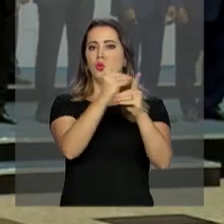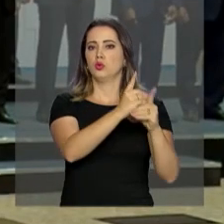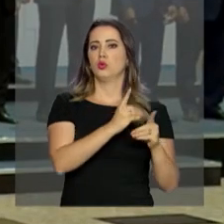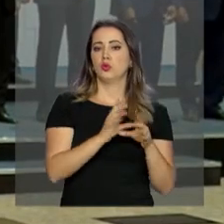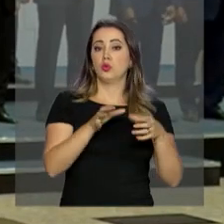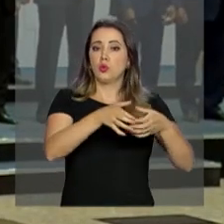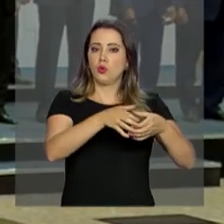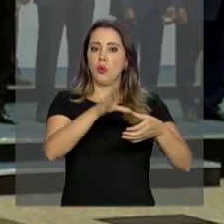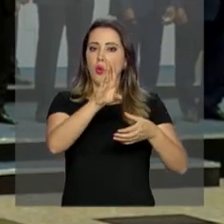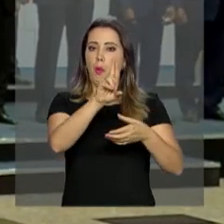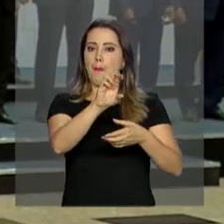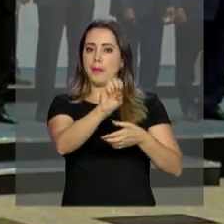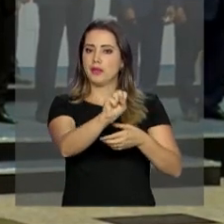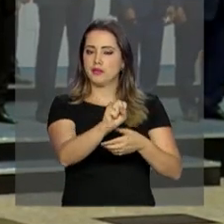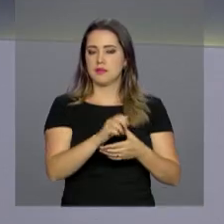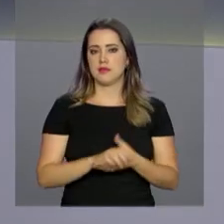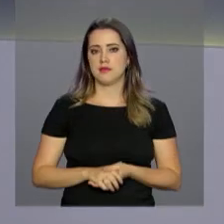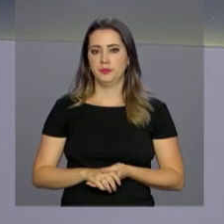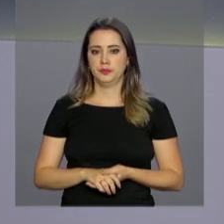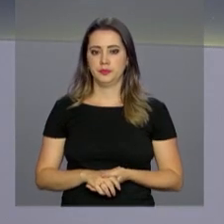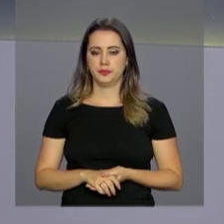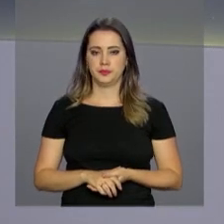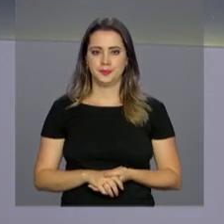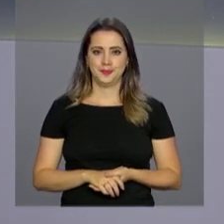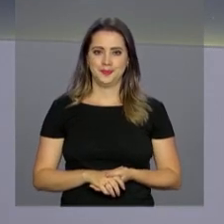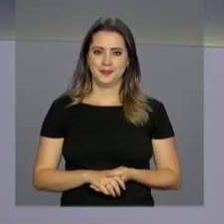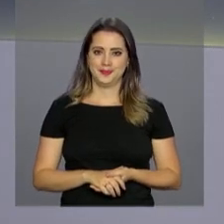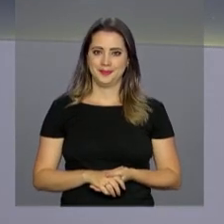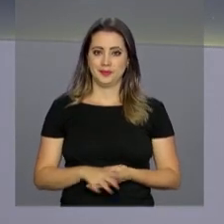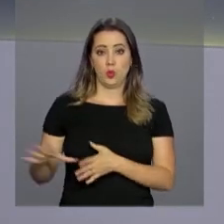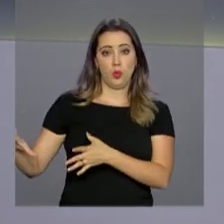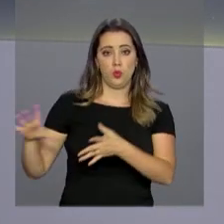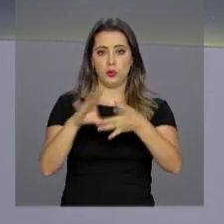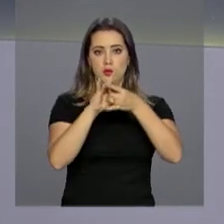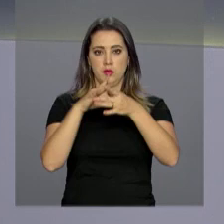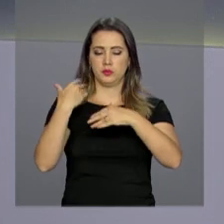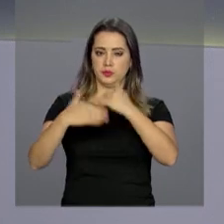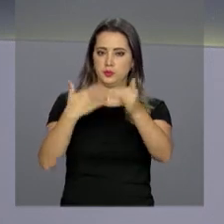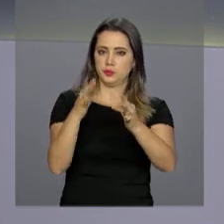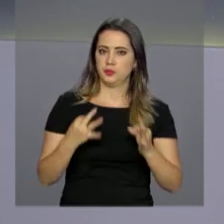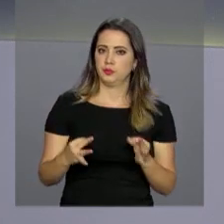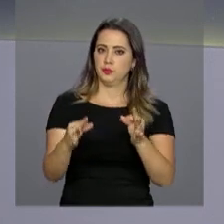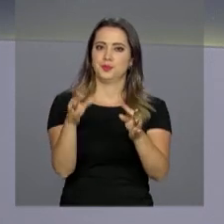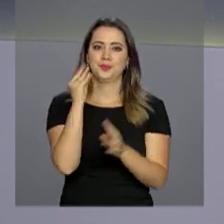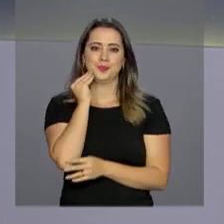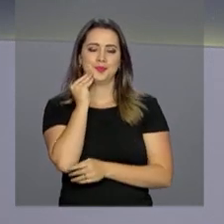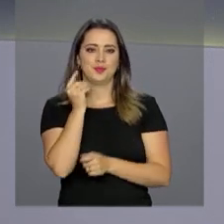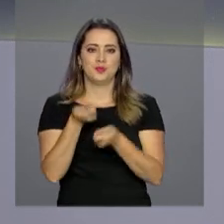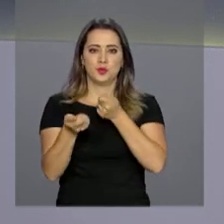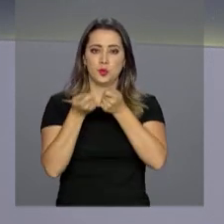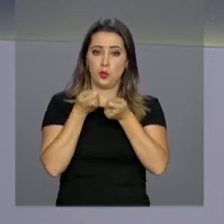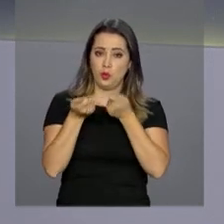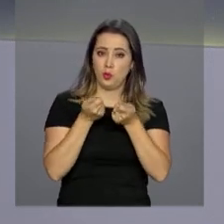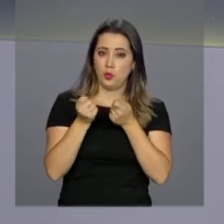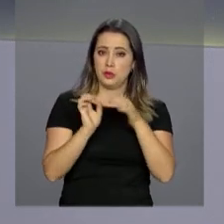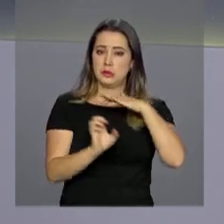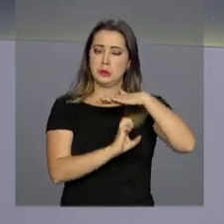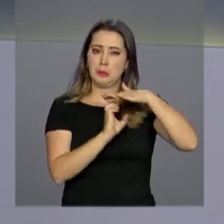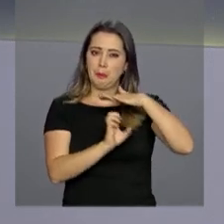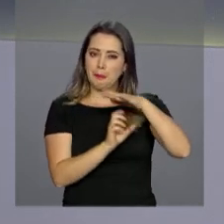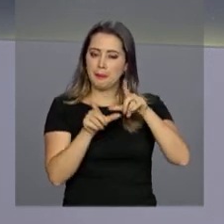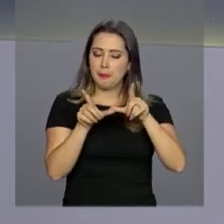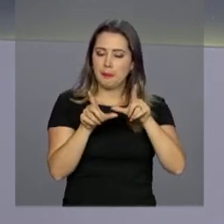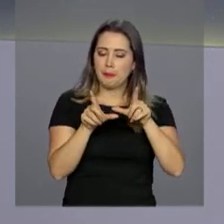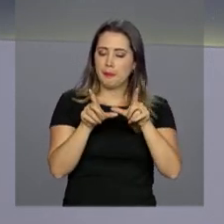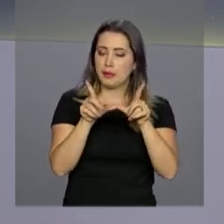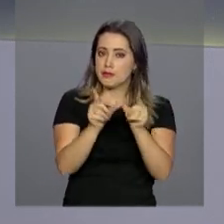discutiram o futuro do bloco. Levar a união entre o desenvolvimento tecnológico e a experiência em gerenciar para os